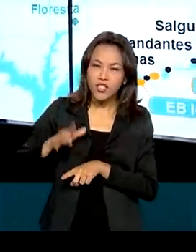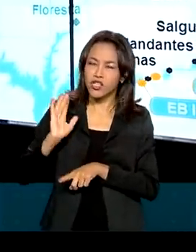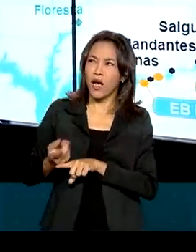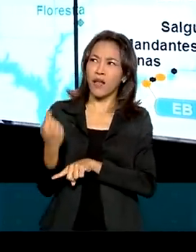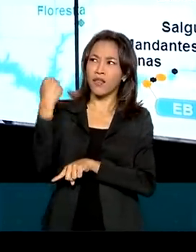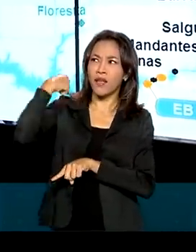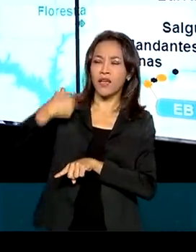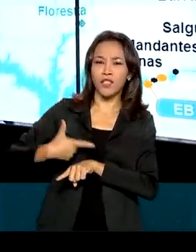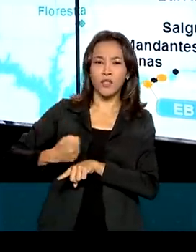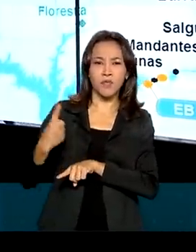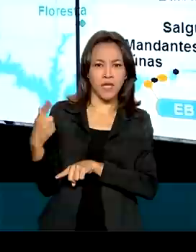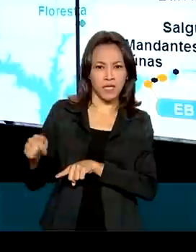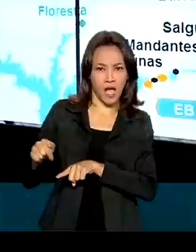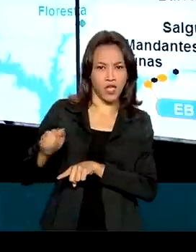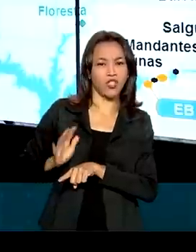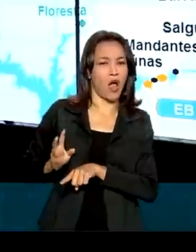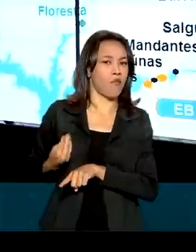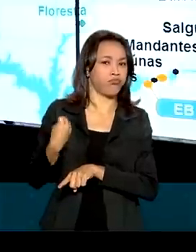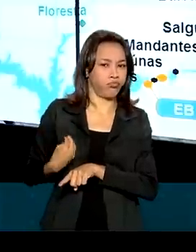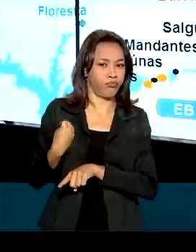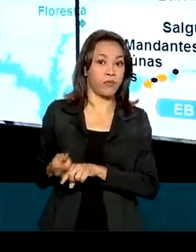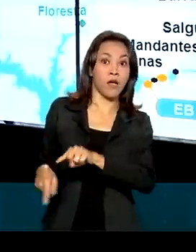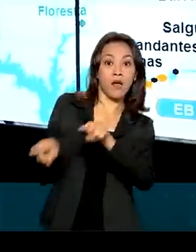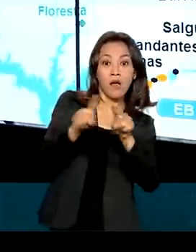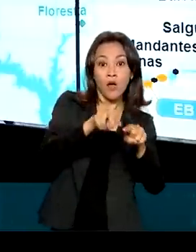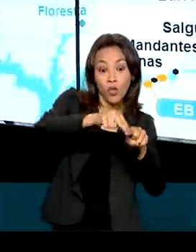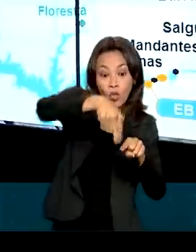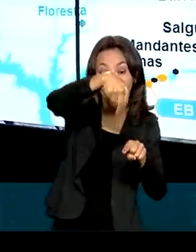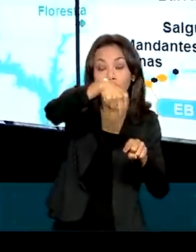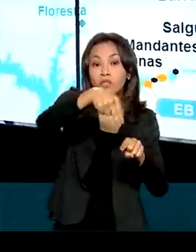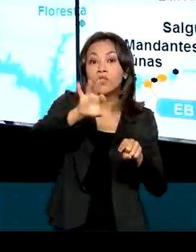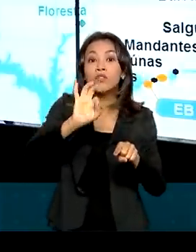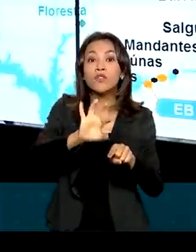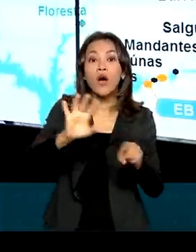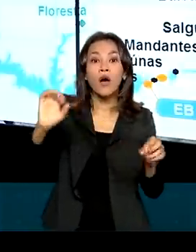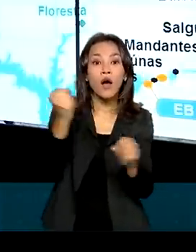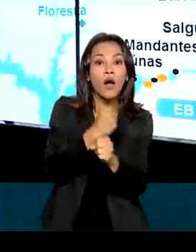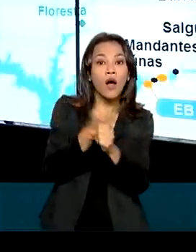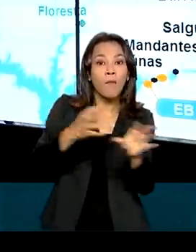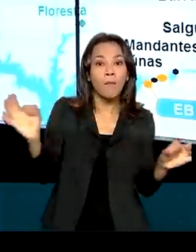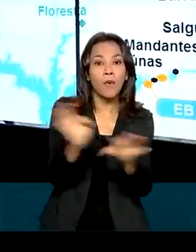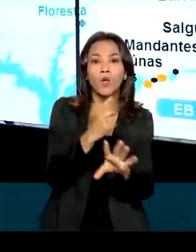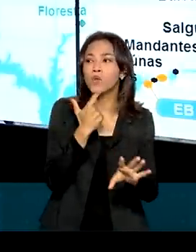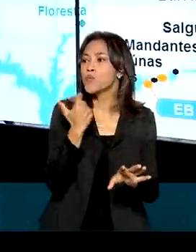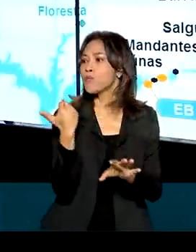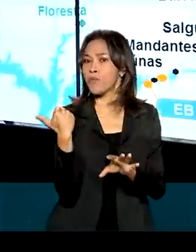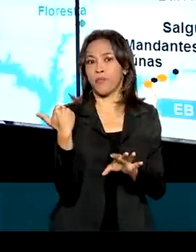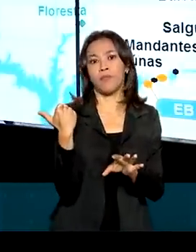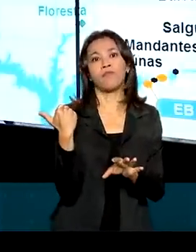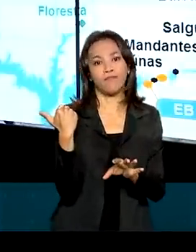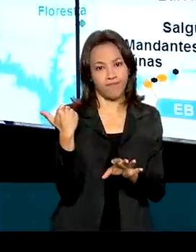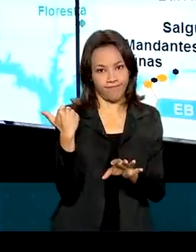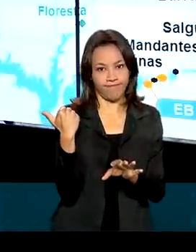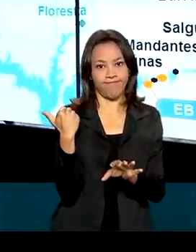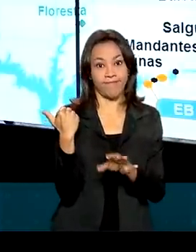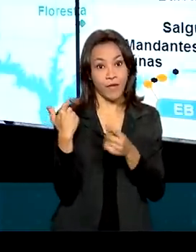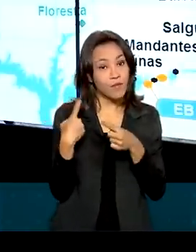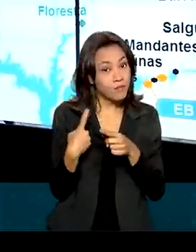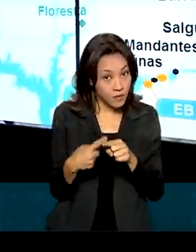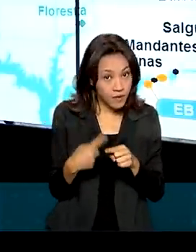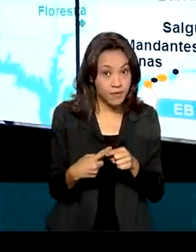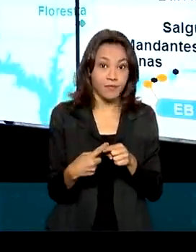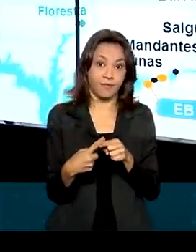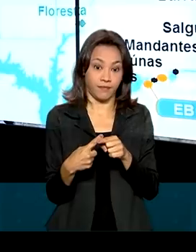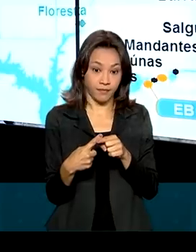2017. Porém, o eixo norte só ficou pronto agora, recentemente, porque